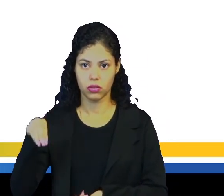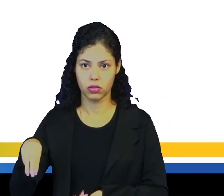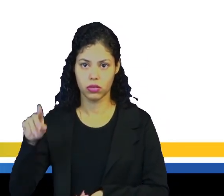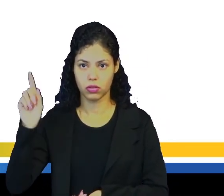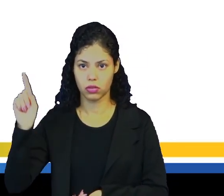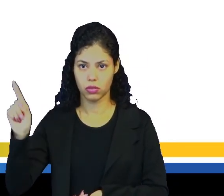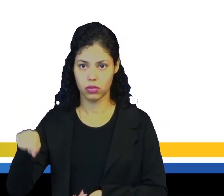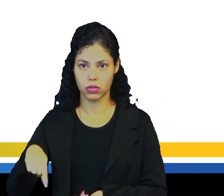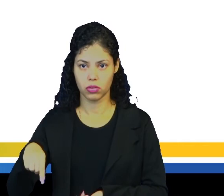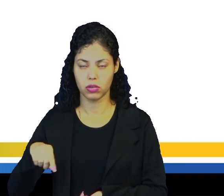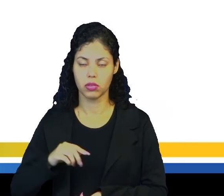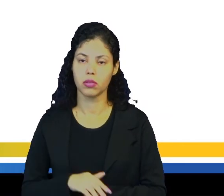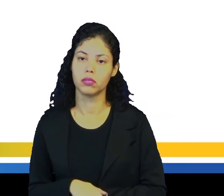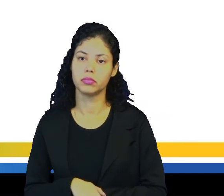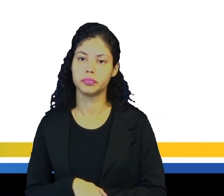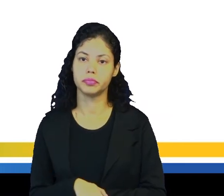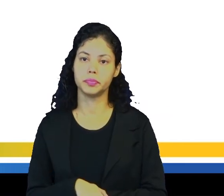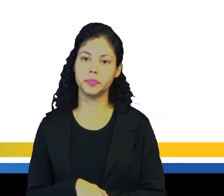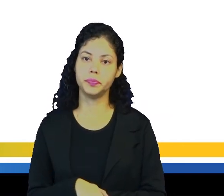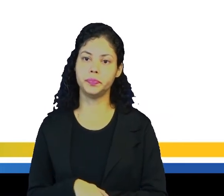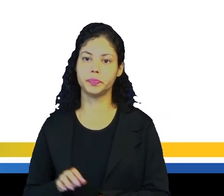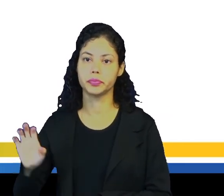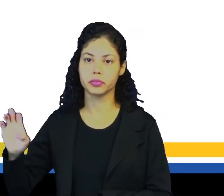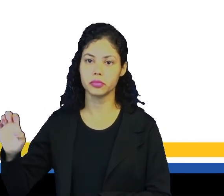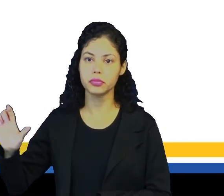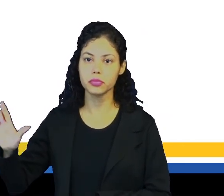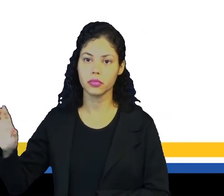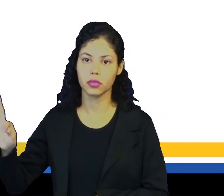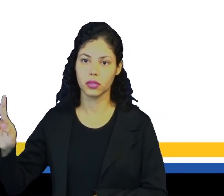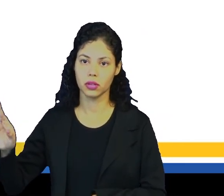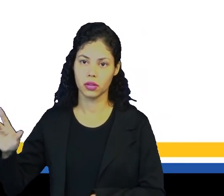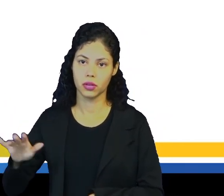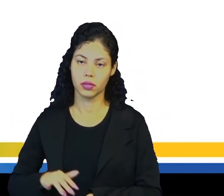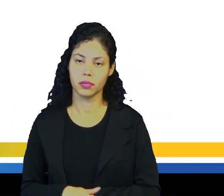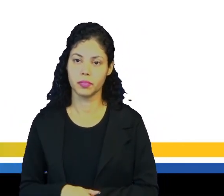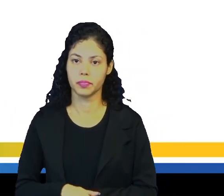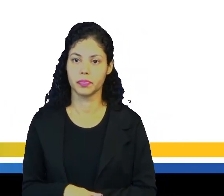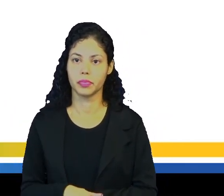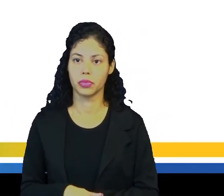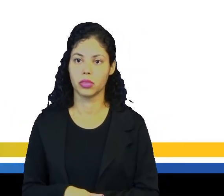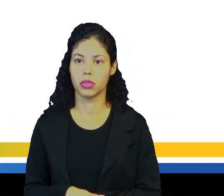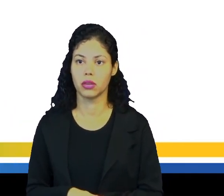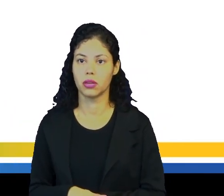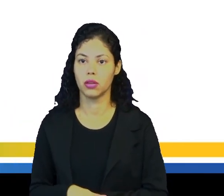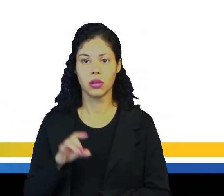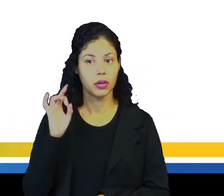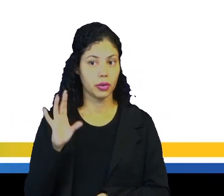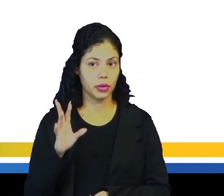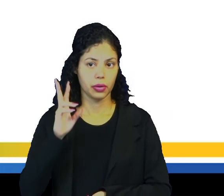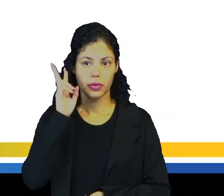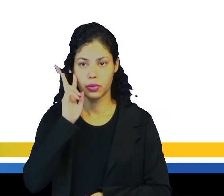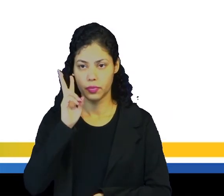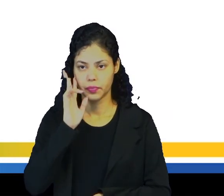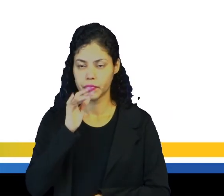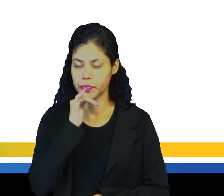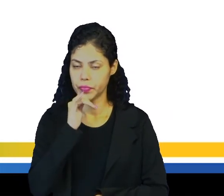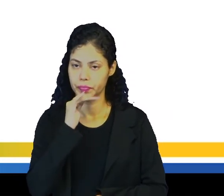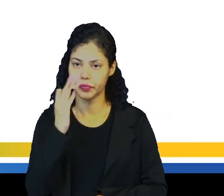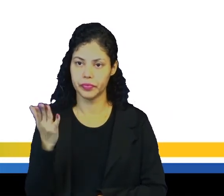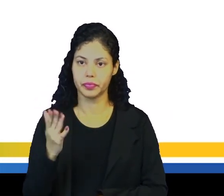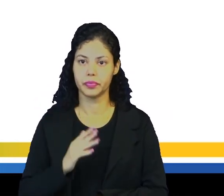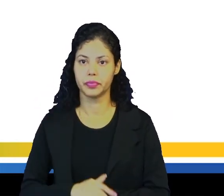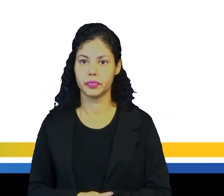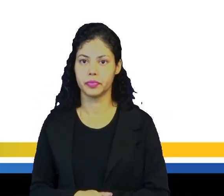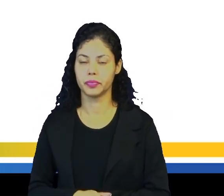.alp.com, barra, e é o ti. Só para exemplificar para